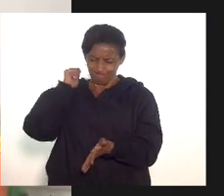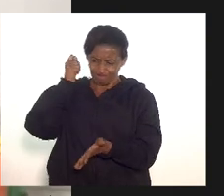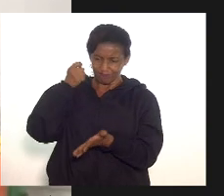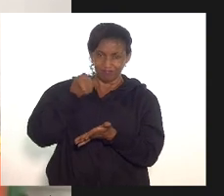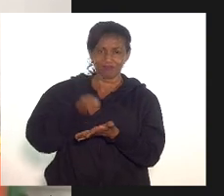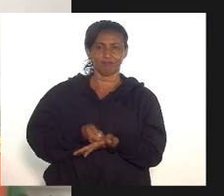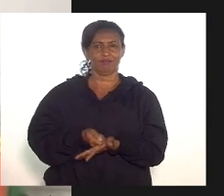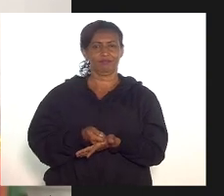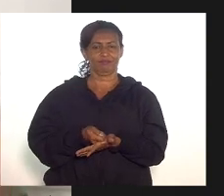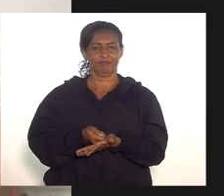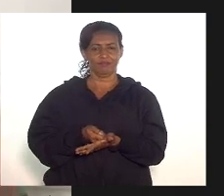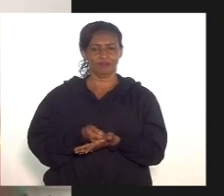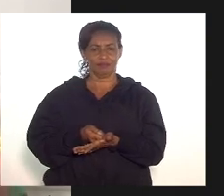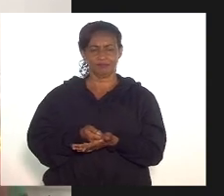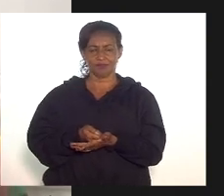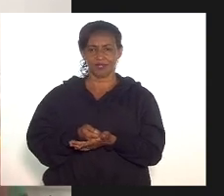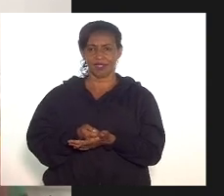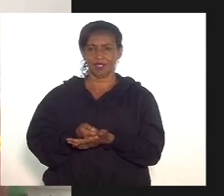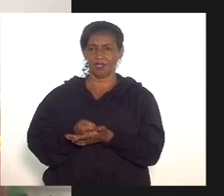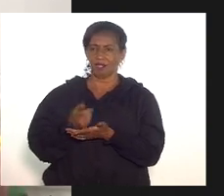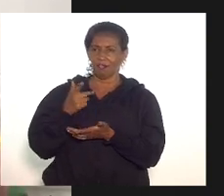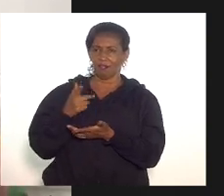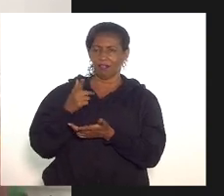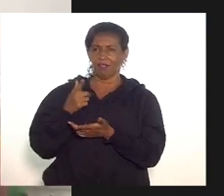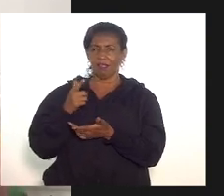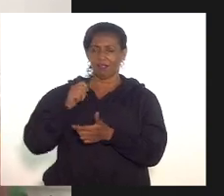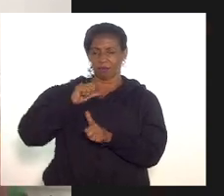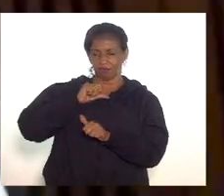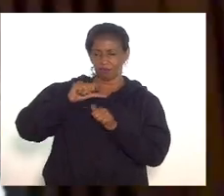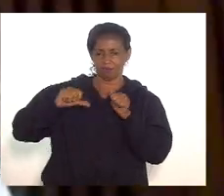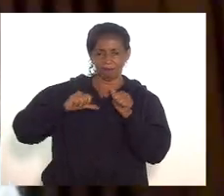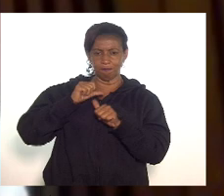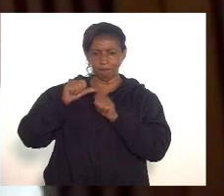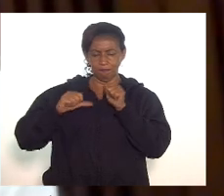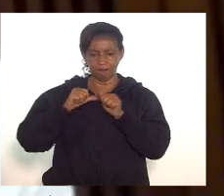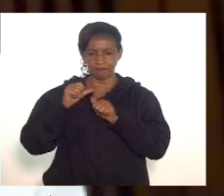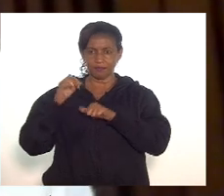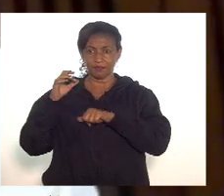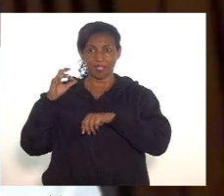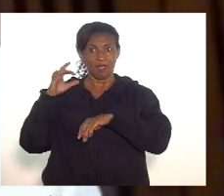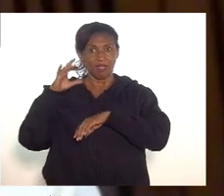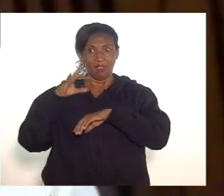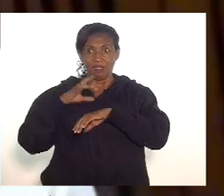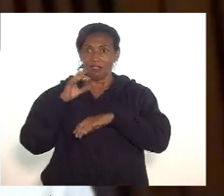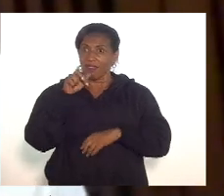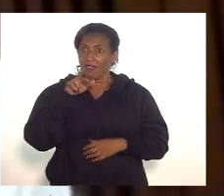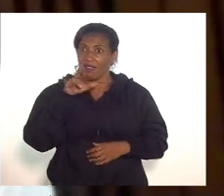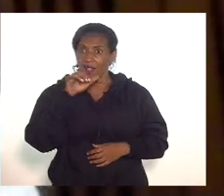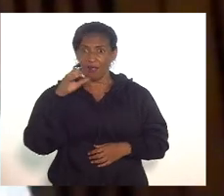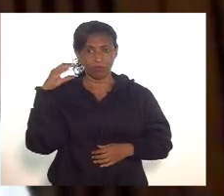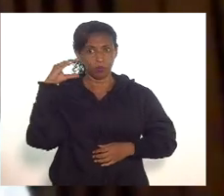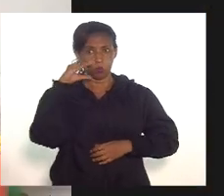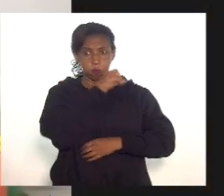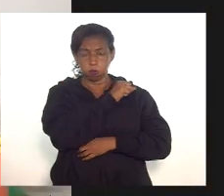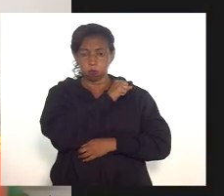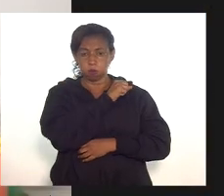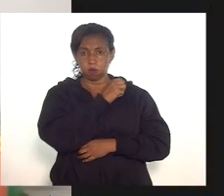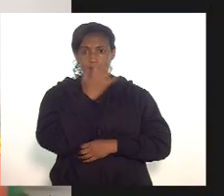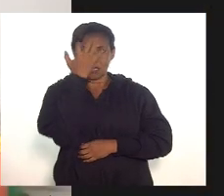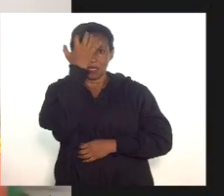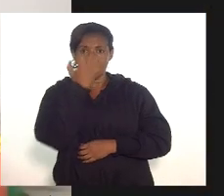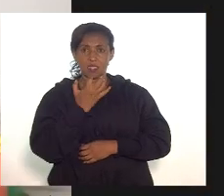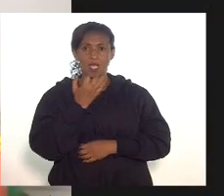desnudar essa situação tão grave. para além disso, é importante dizer